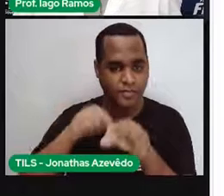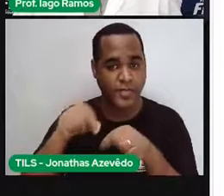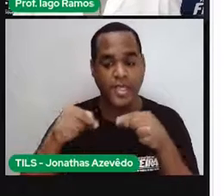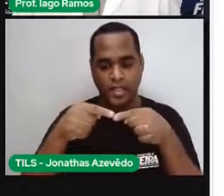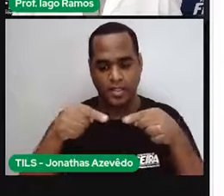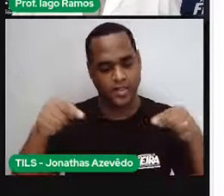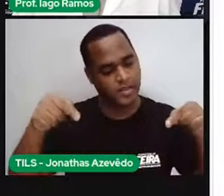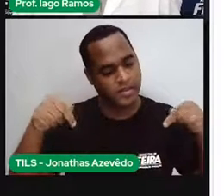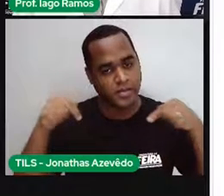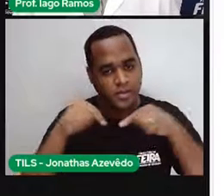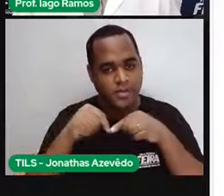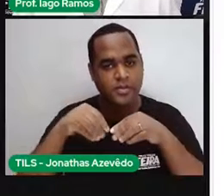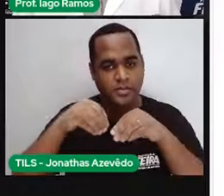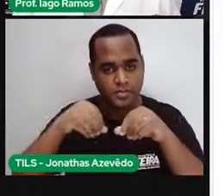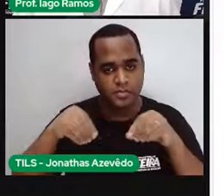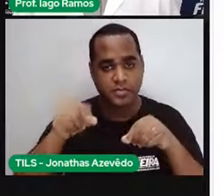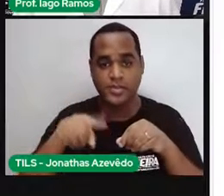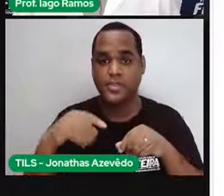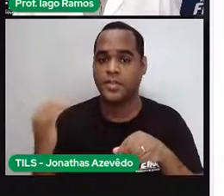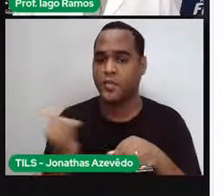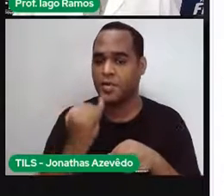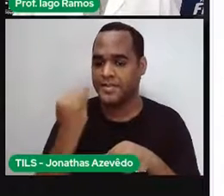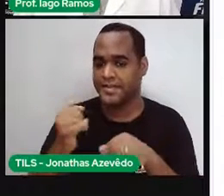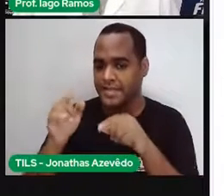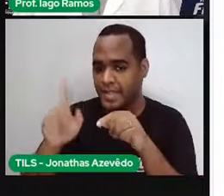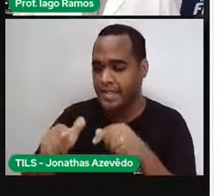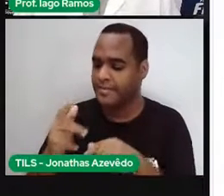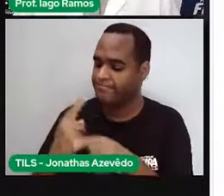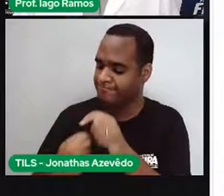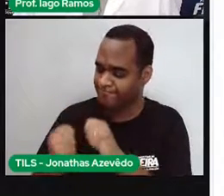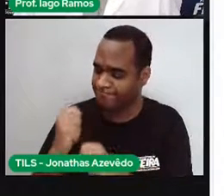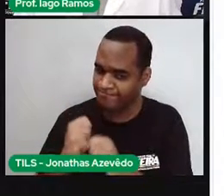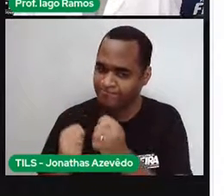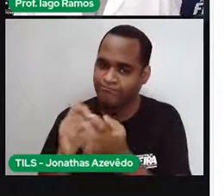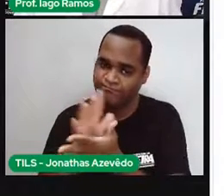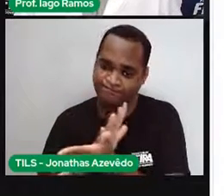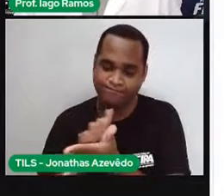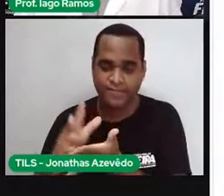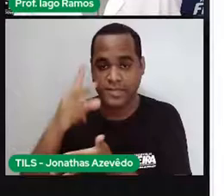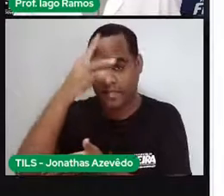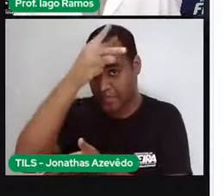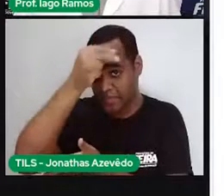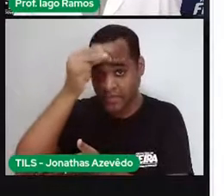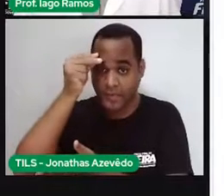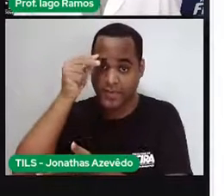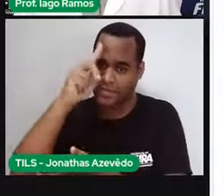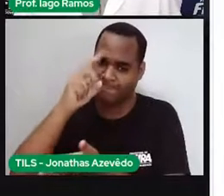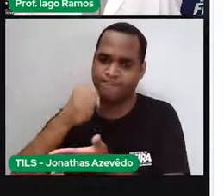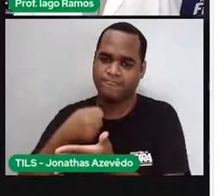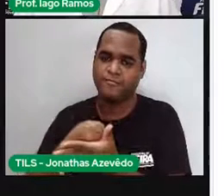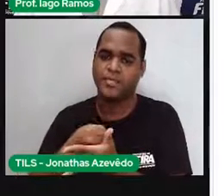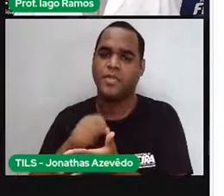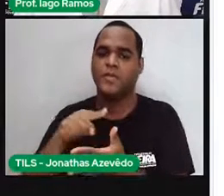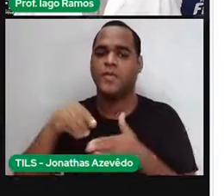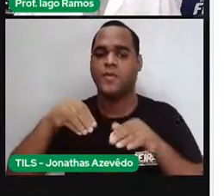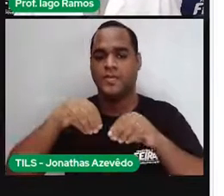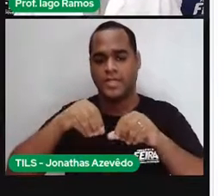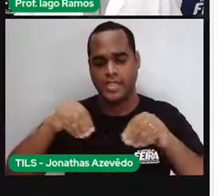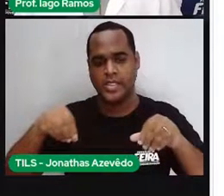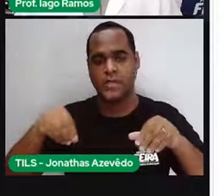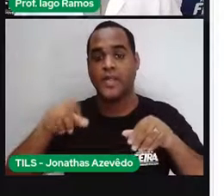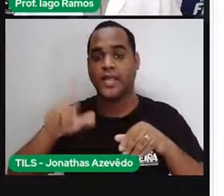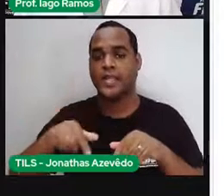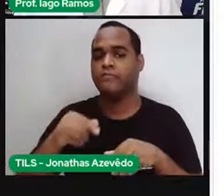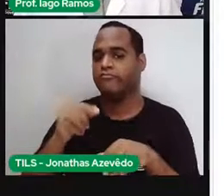terreno que atenda às restrições impostas pela prefeitura, qual terreno os moradores